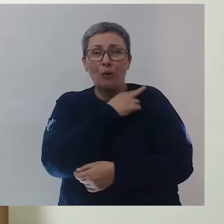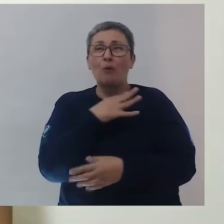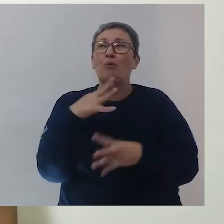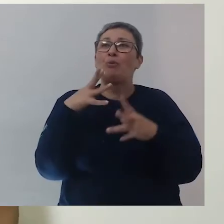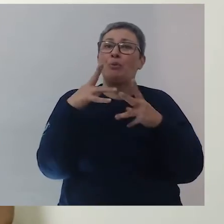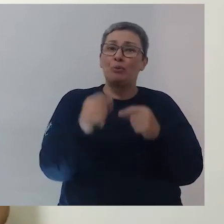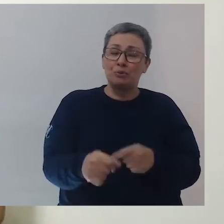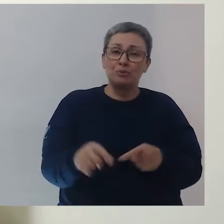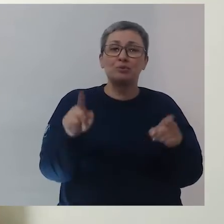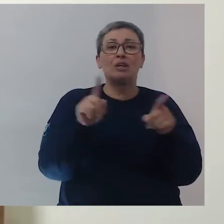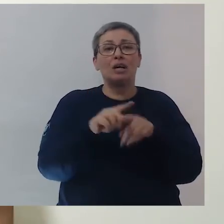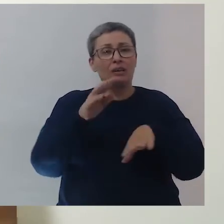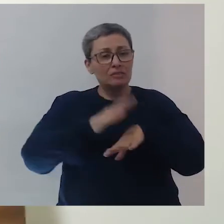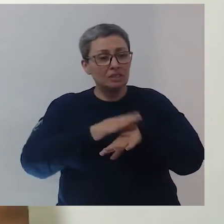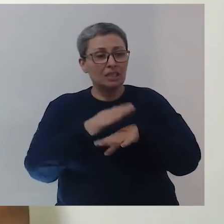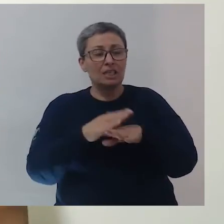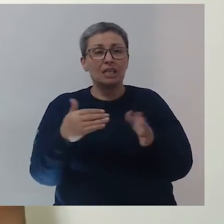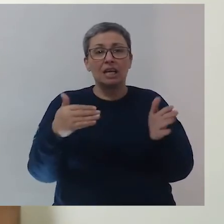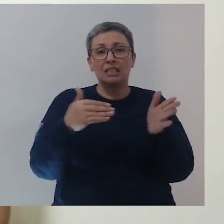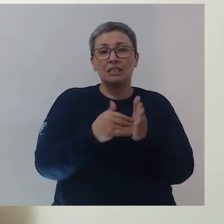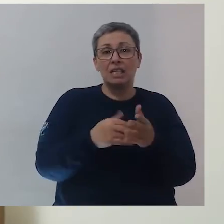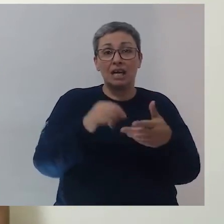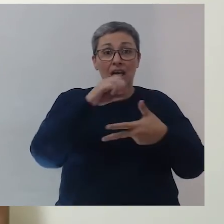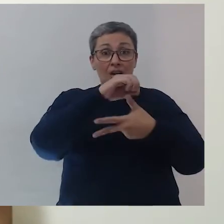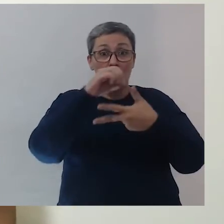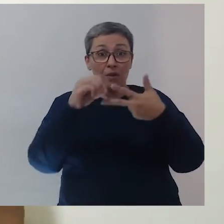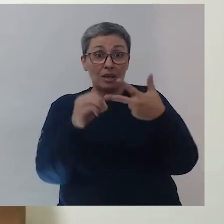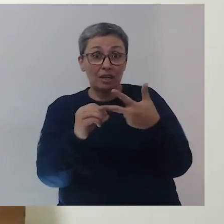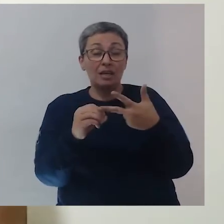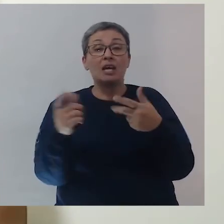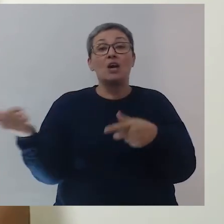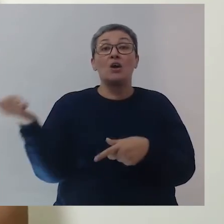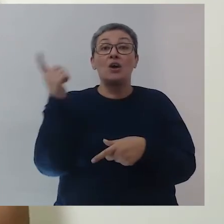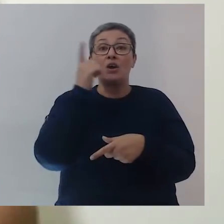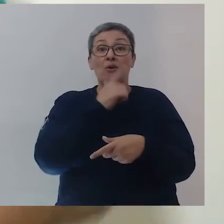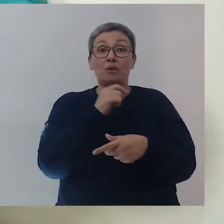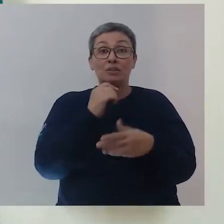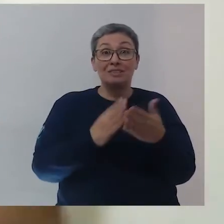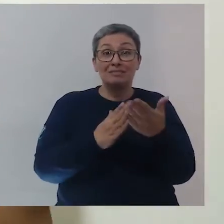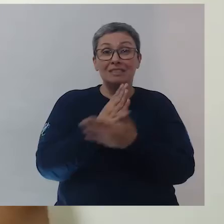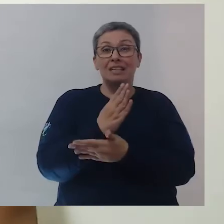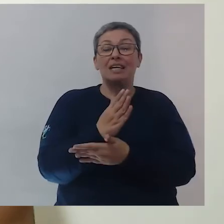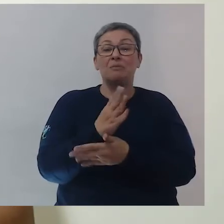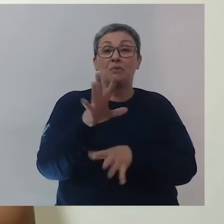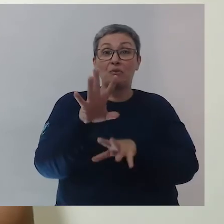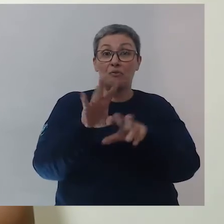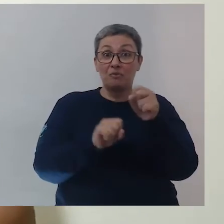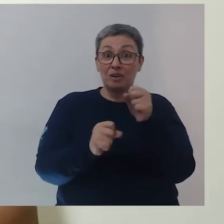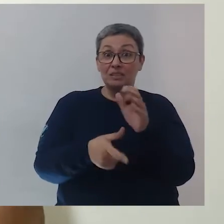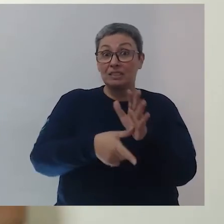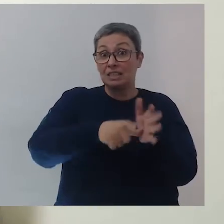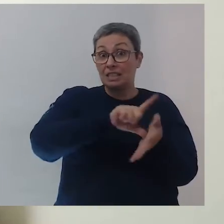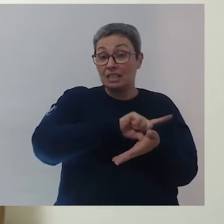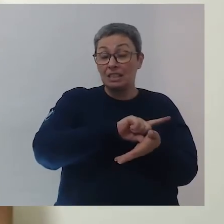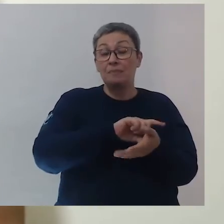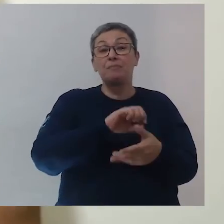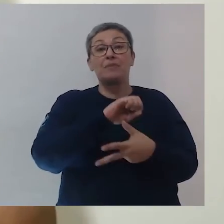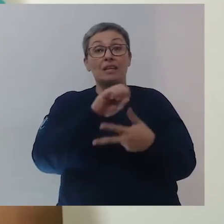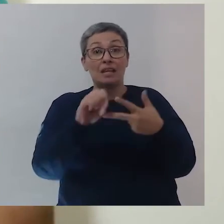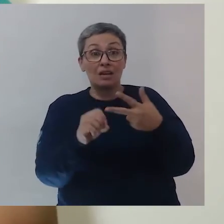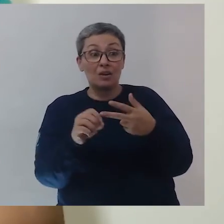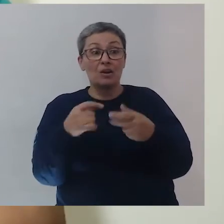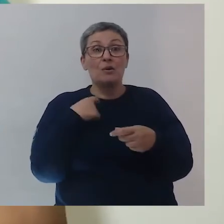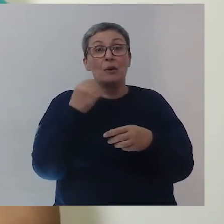pelo EJA. Fiz até chegar ao Enem. Quando chegou ao Enem, consegui a graduação antecipada através do Enem. Consegui